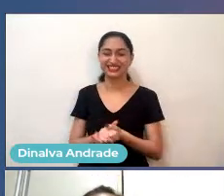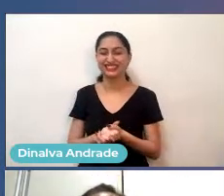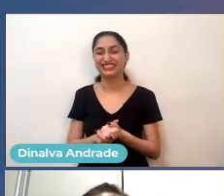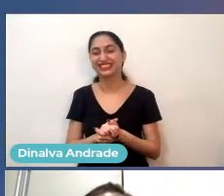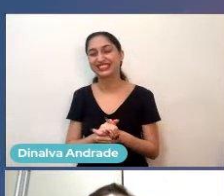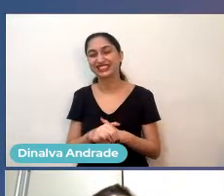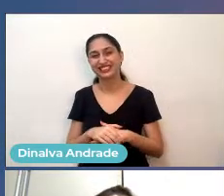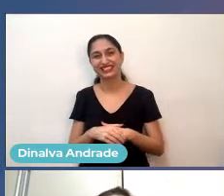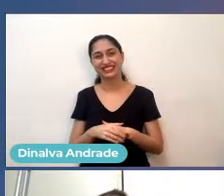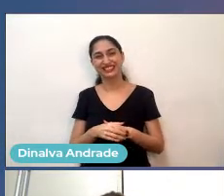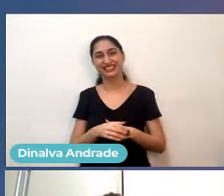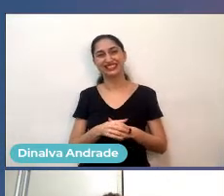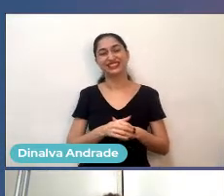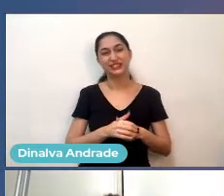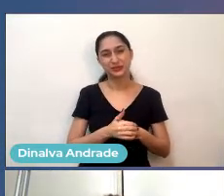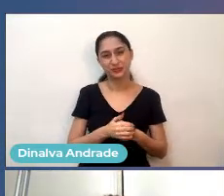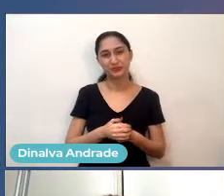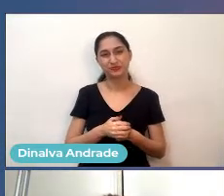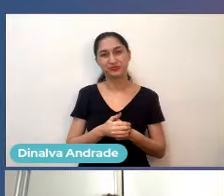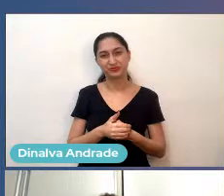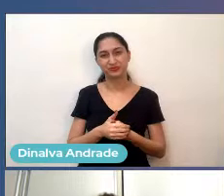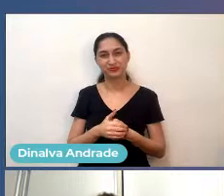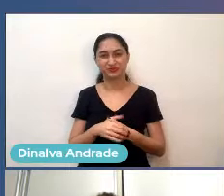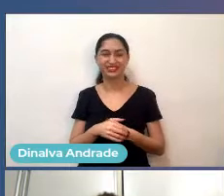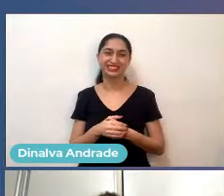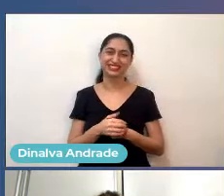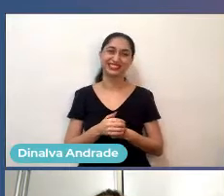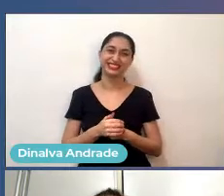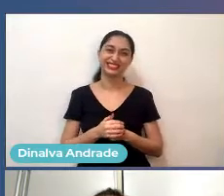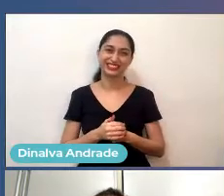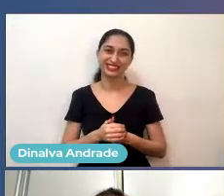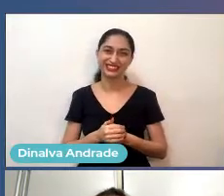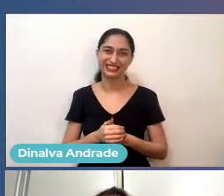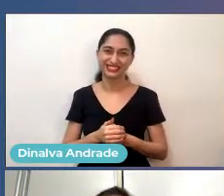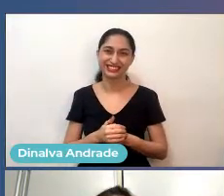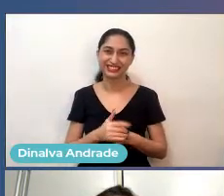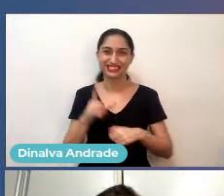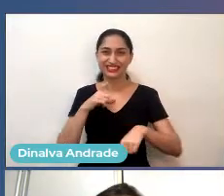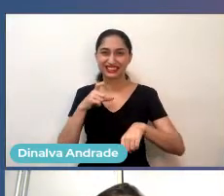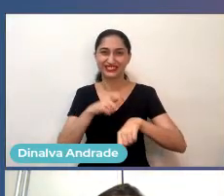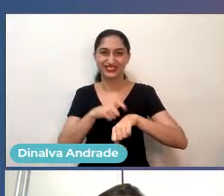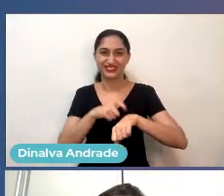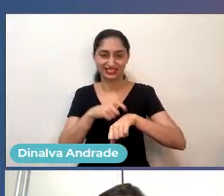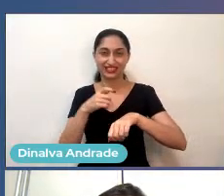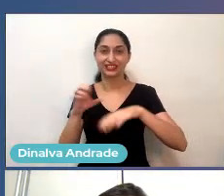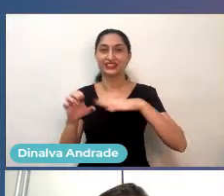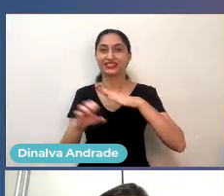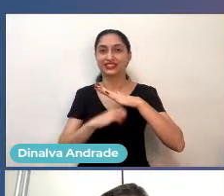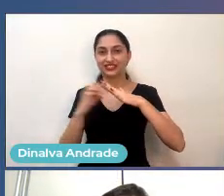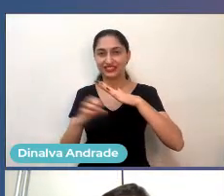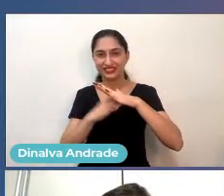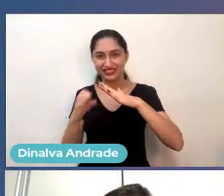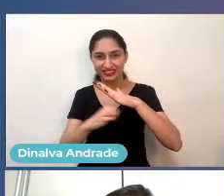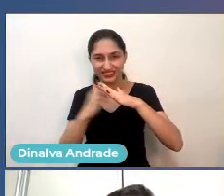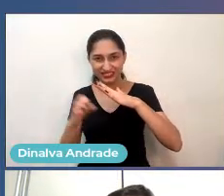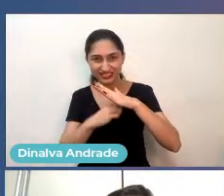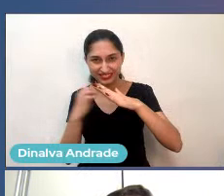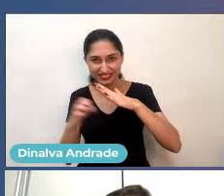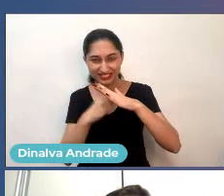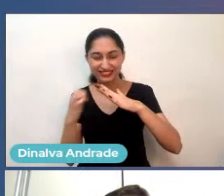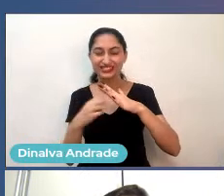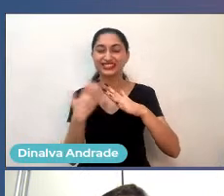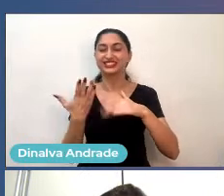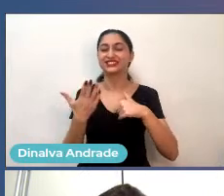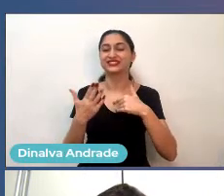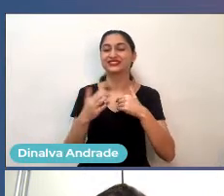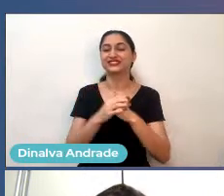essa coisa de nunca desistir é porque chegam alguns momentos na empresa que você passa por momentos muito difíceis, decisões